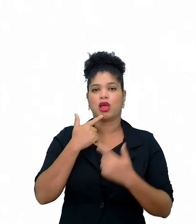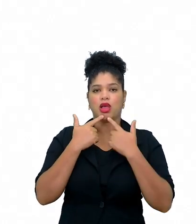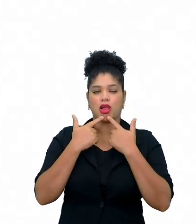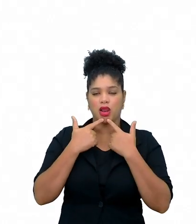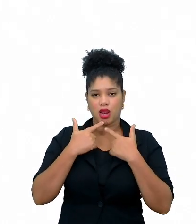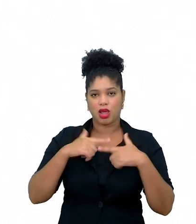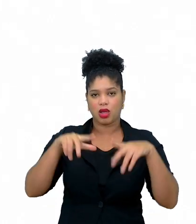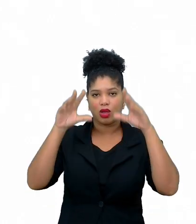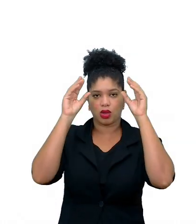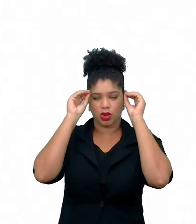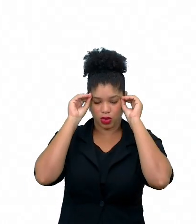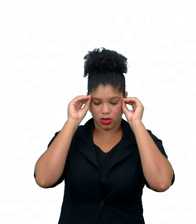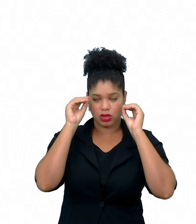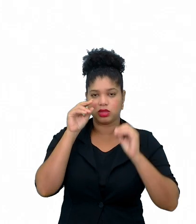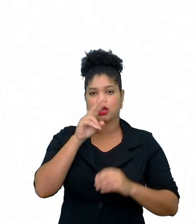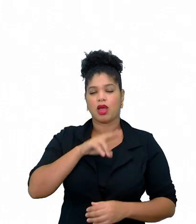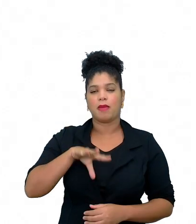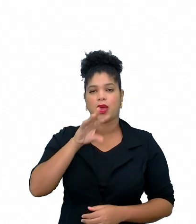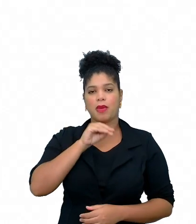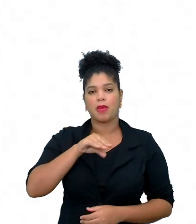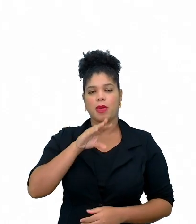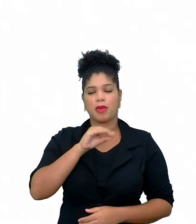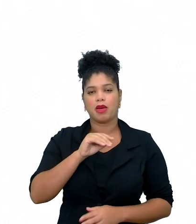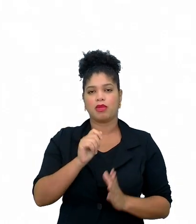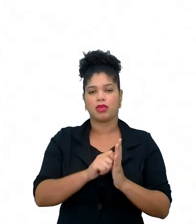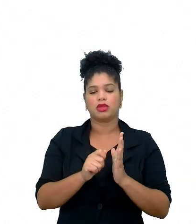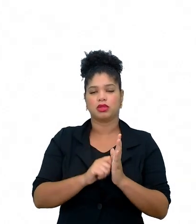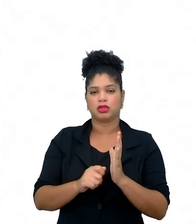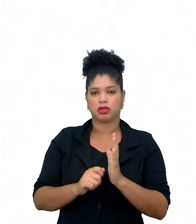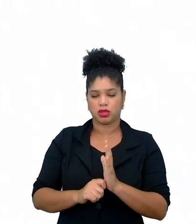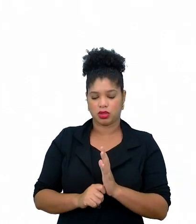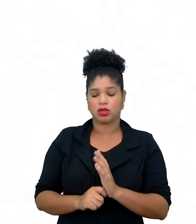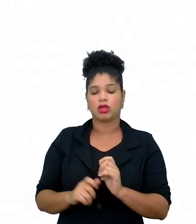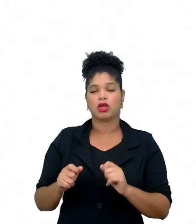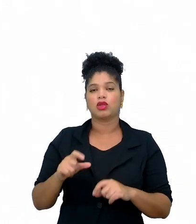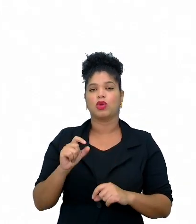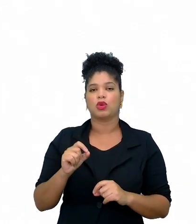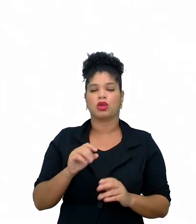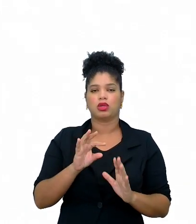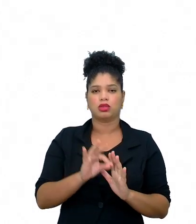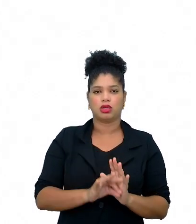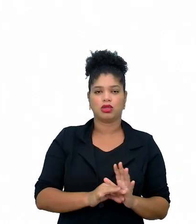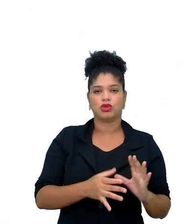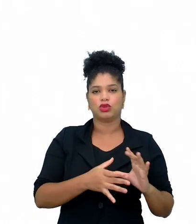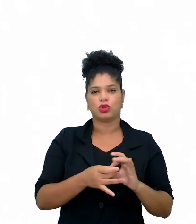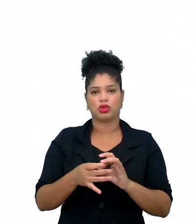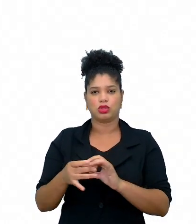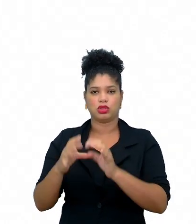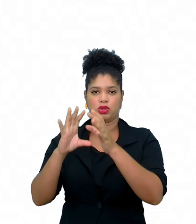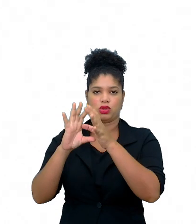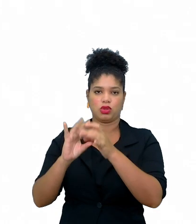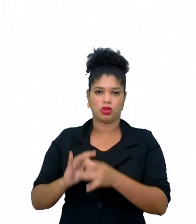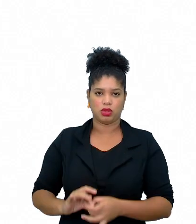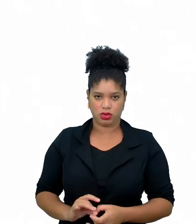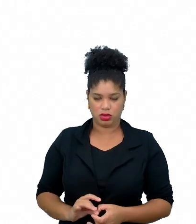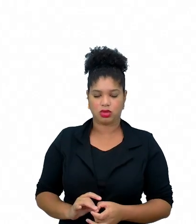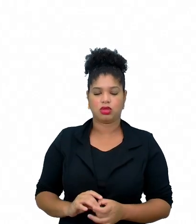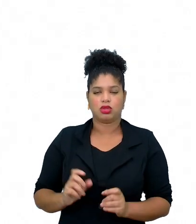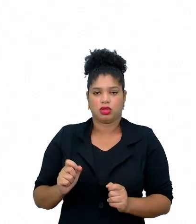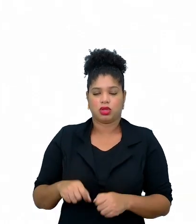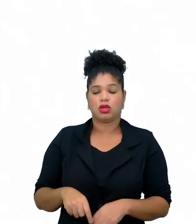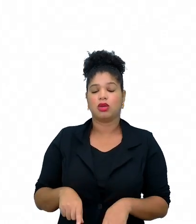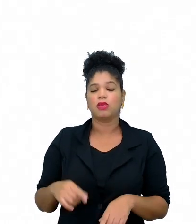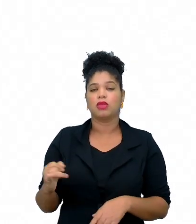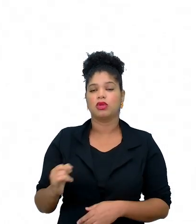oral, oral e escrita para a construção de textos com coesão e coerência. Então, conhecer,